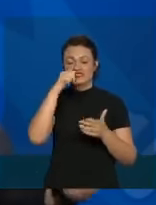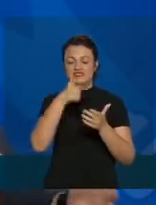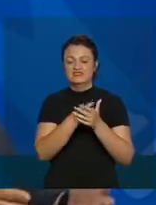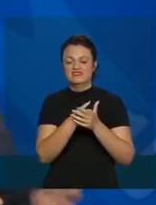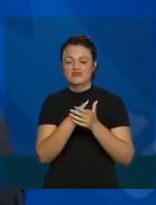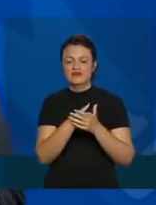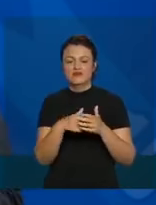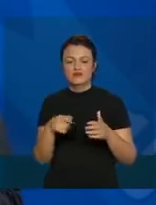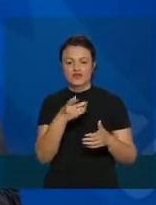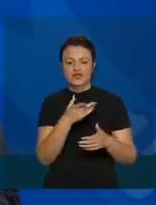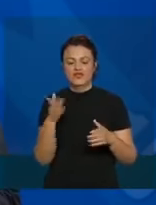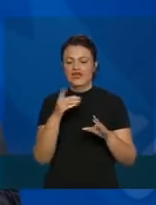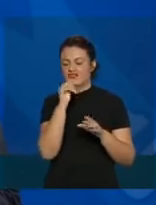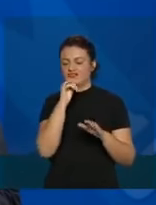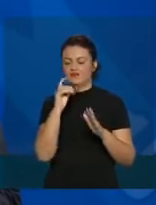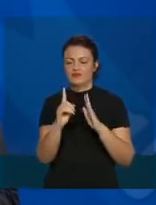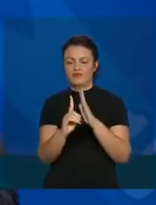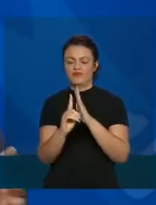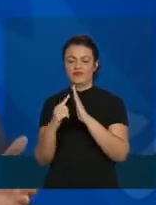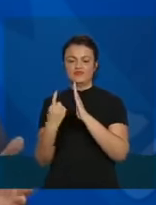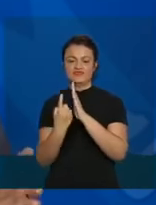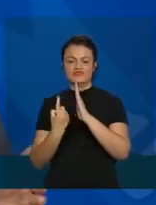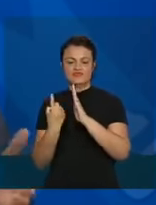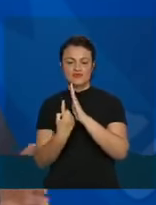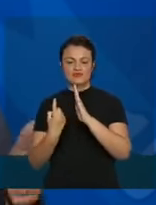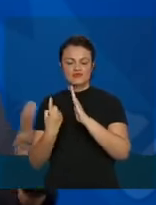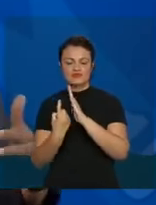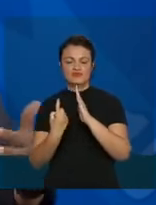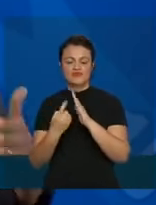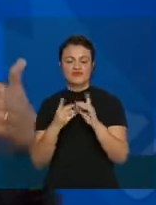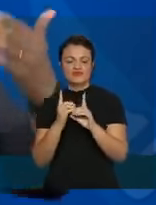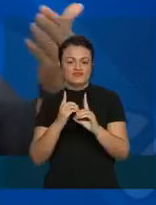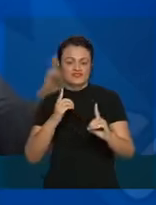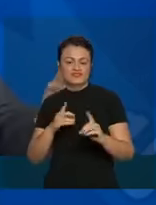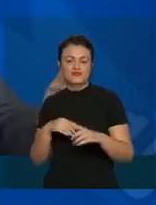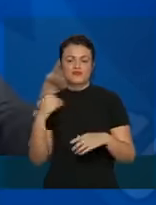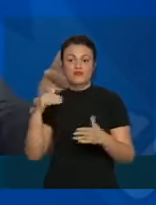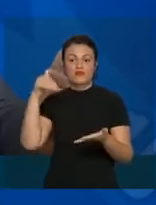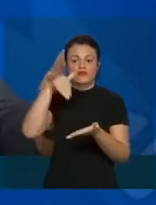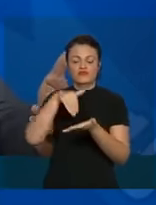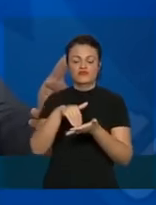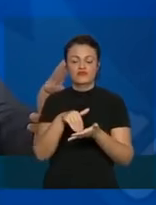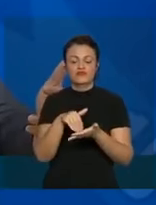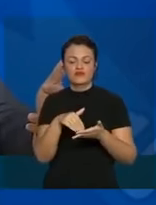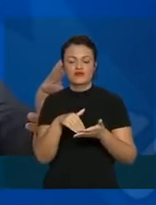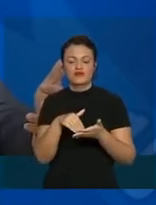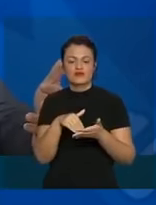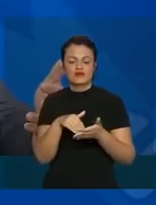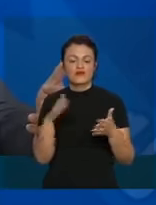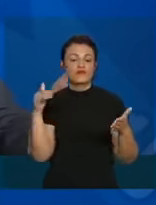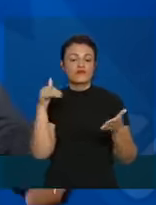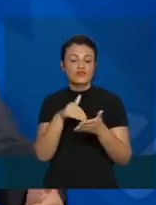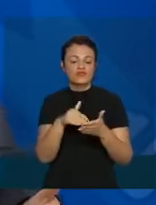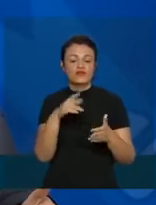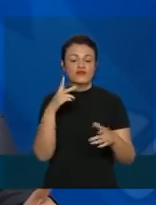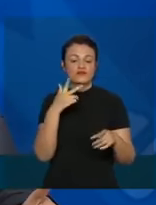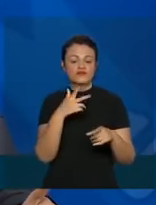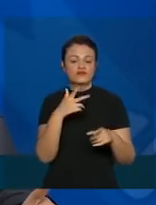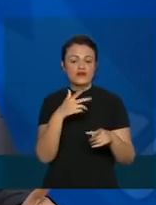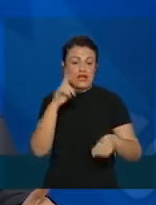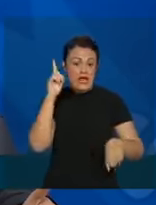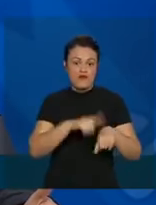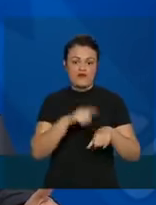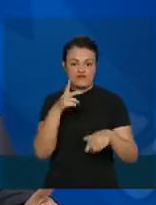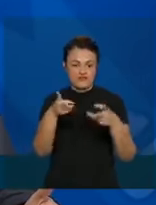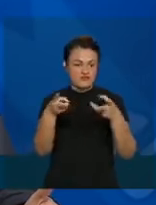pública, como é o distanciamento social, cujo efeito dela, o resultado desse distanciamento não se dá no mesmo